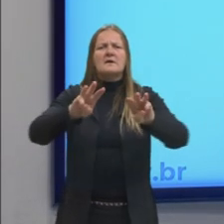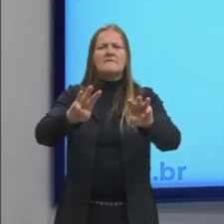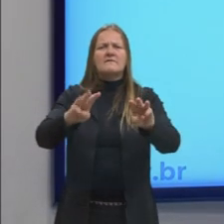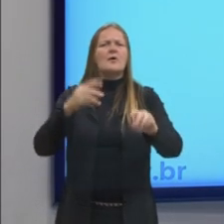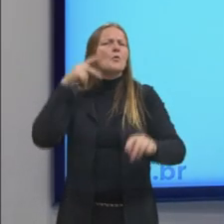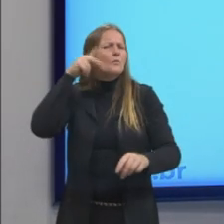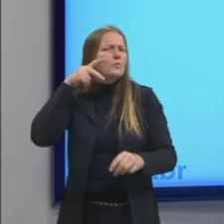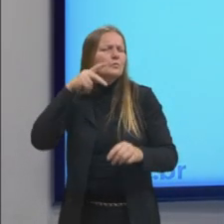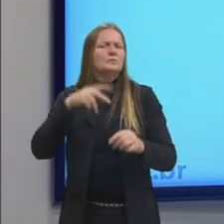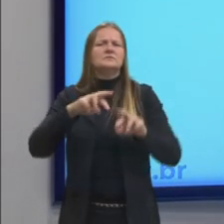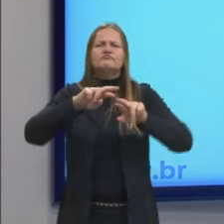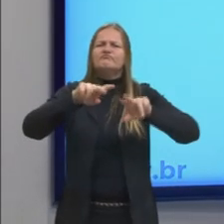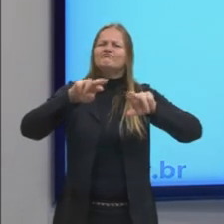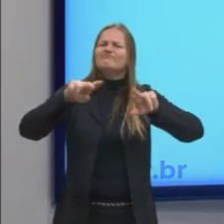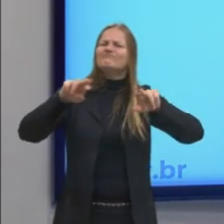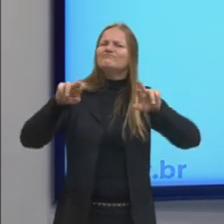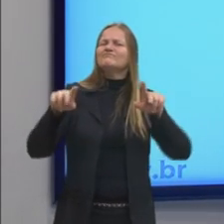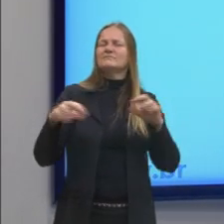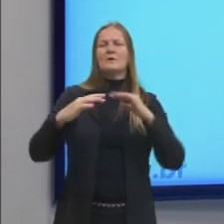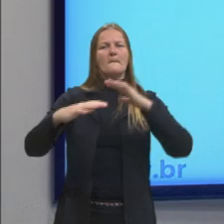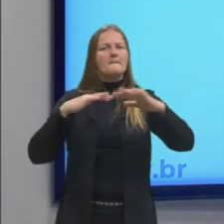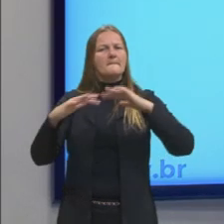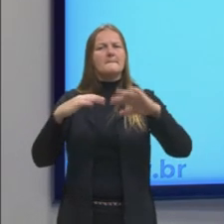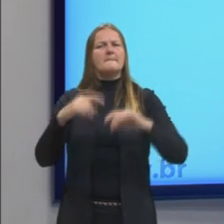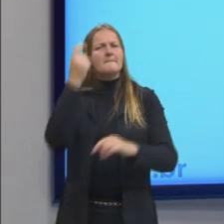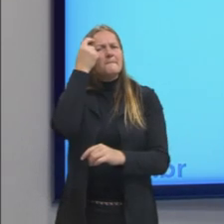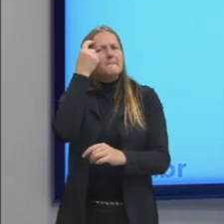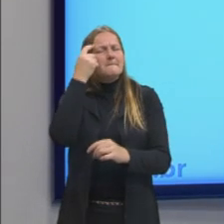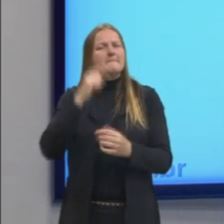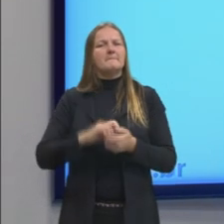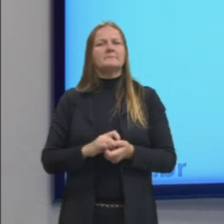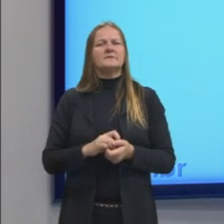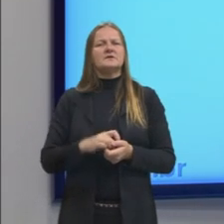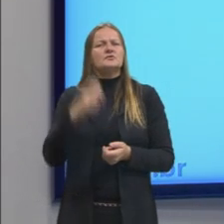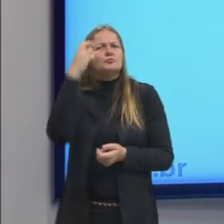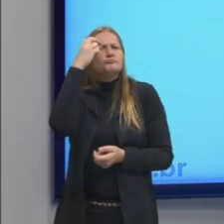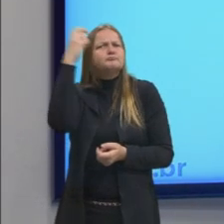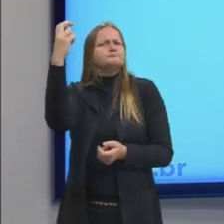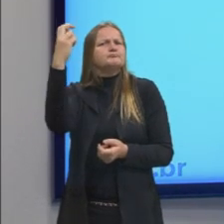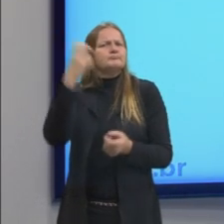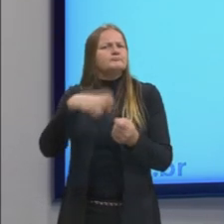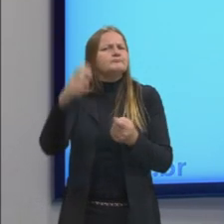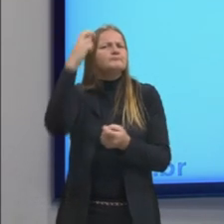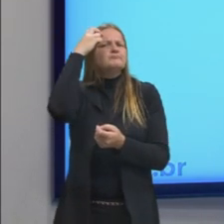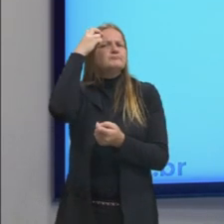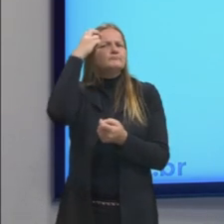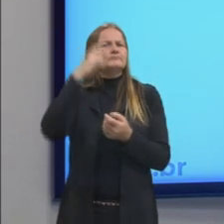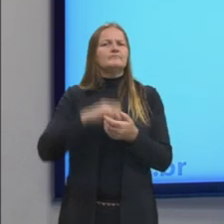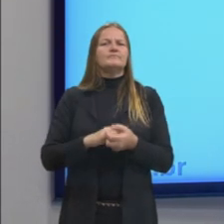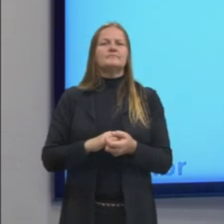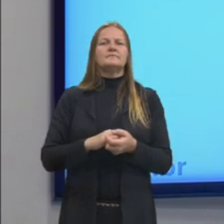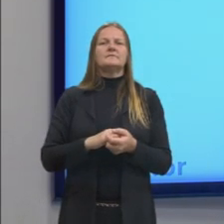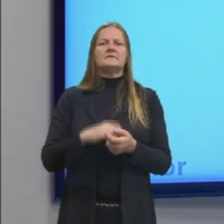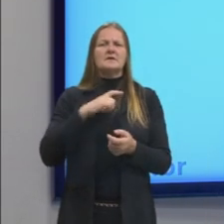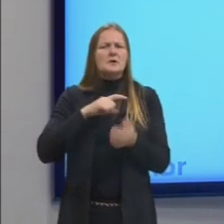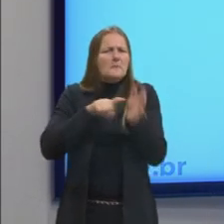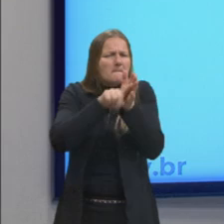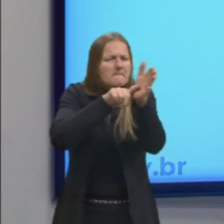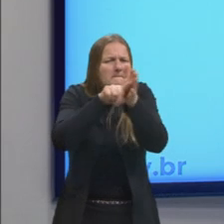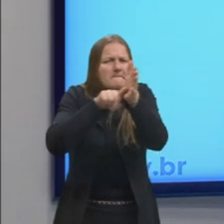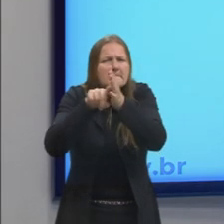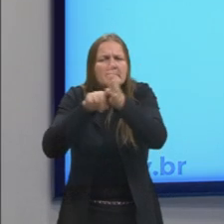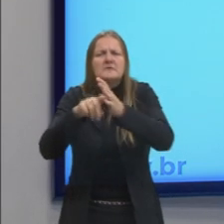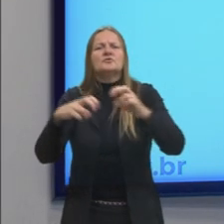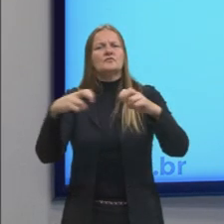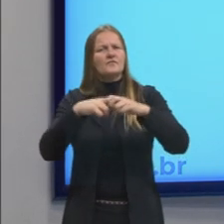Então, veja só. Há uma série de movimentos intelectuais, culturais, dos pesquisadores, dos